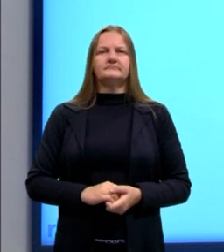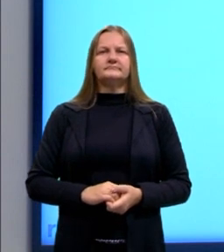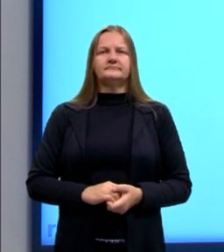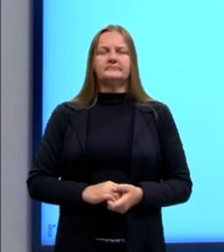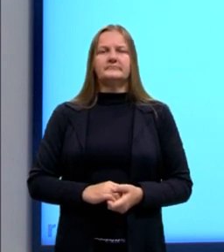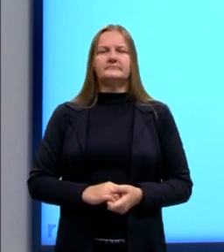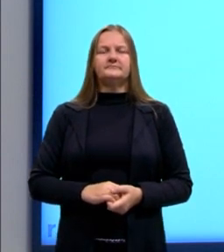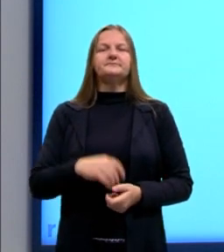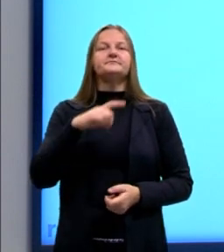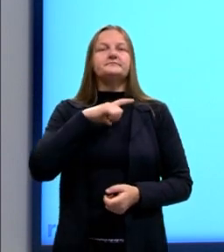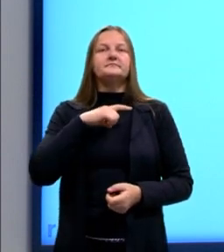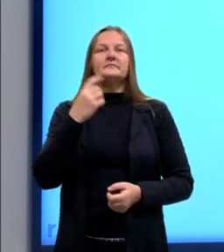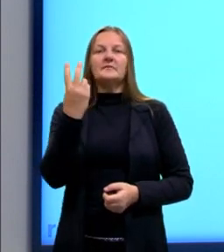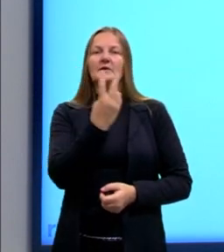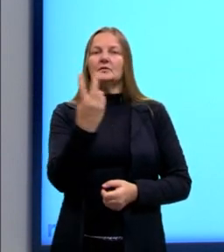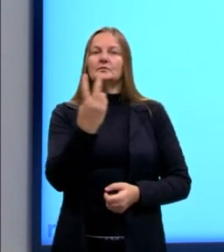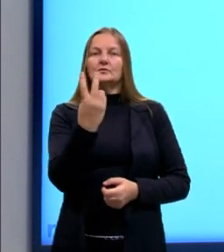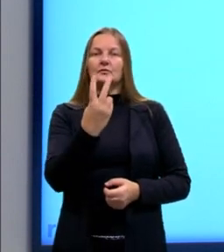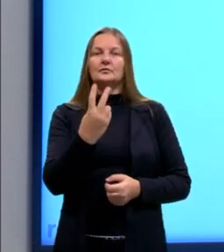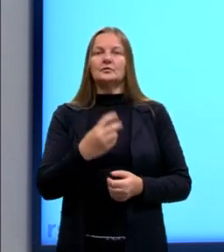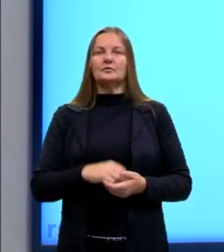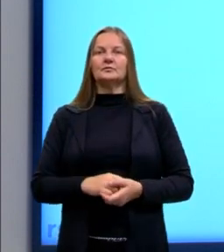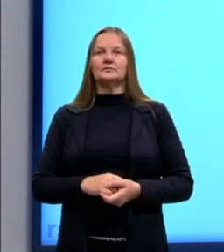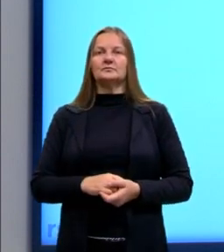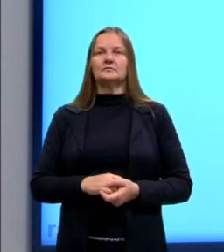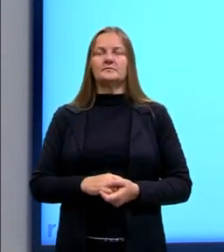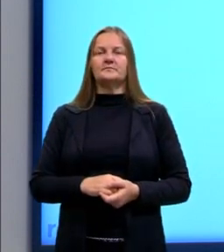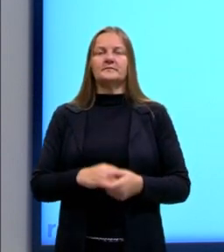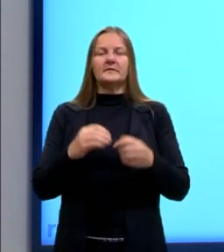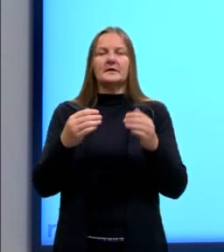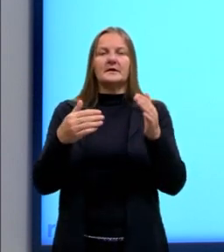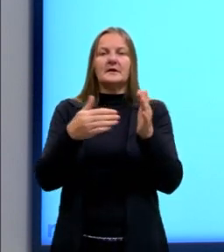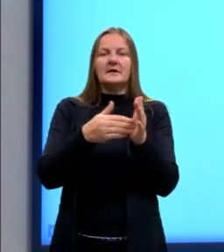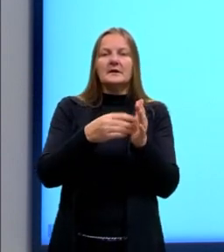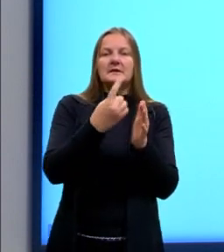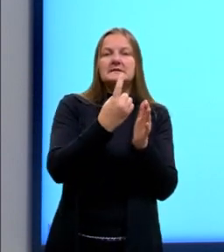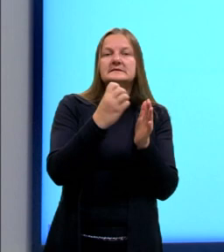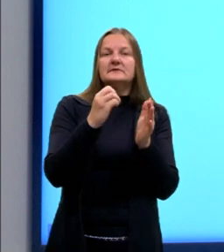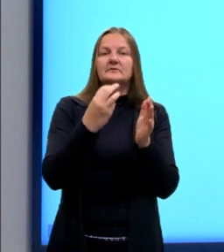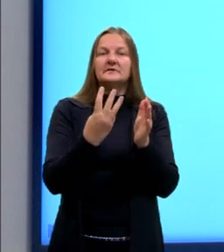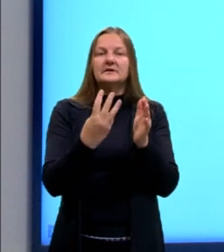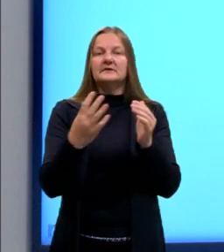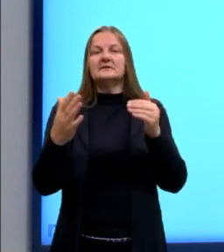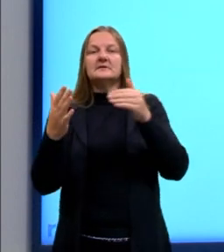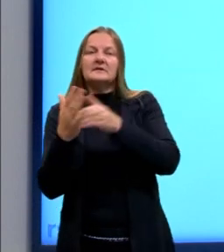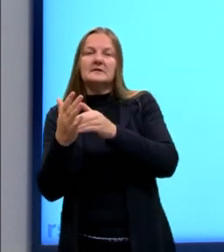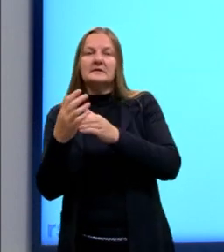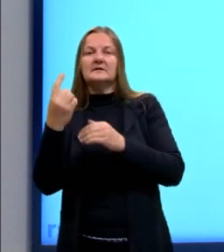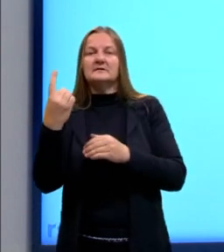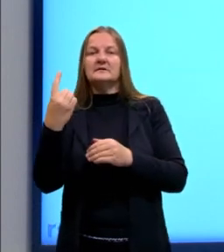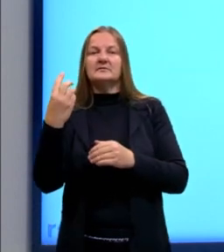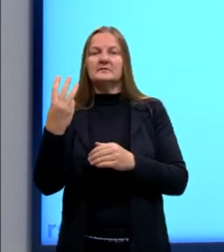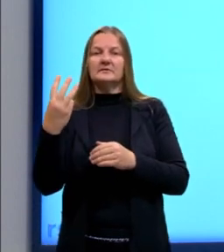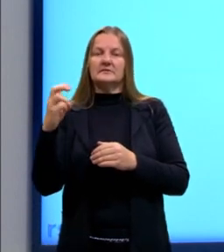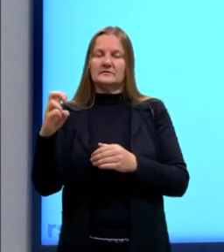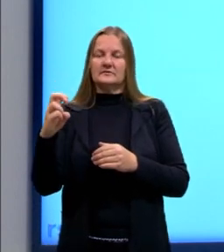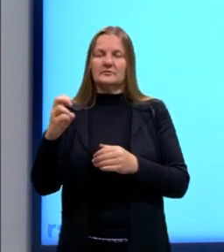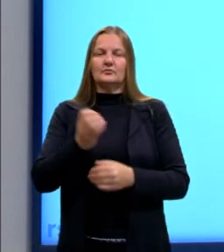Nós temos, então, esses dois valores. Precisa ficar entre 103 e 135.